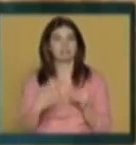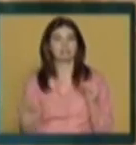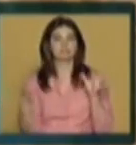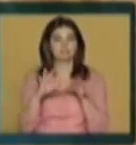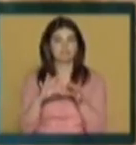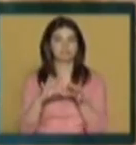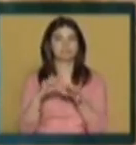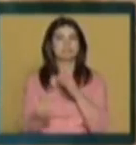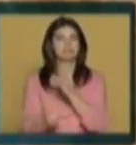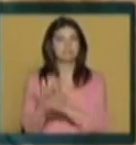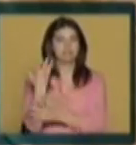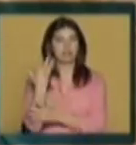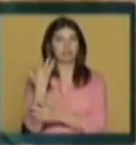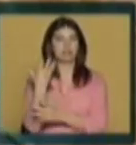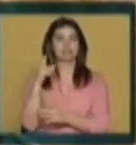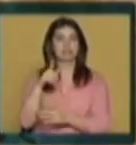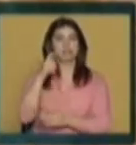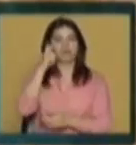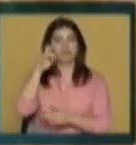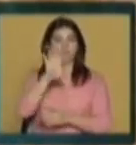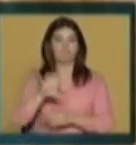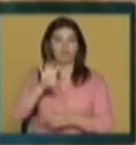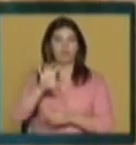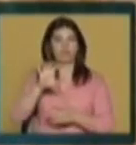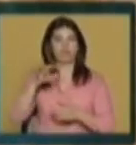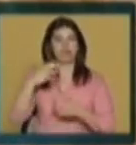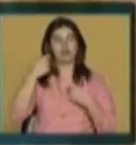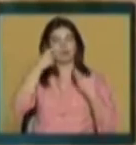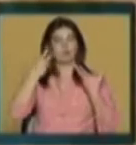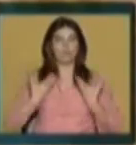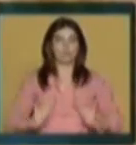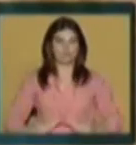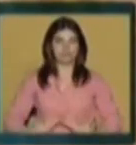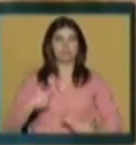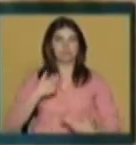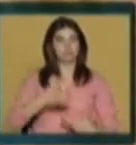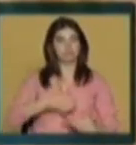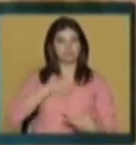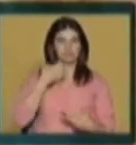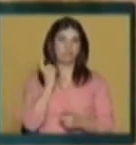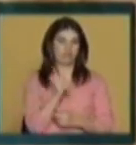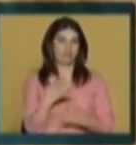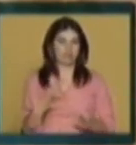no fundo, de criar um novo cenário para o corpo, que é basicamente isso que eu sinto como primeiro